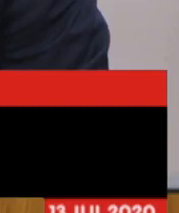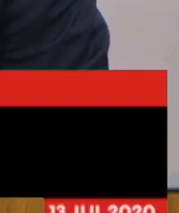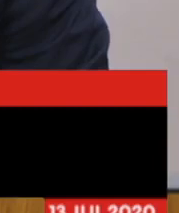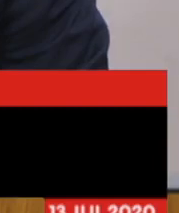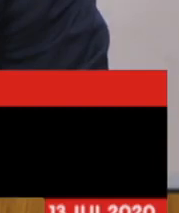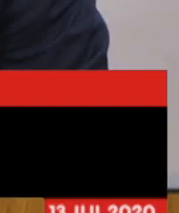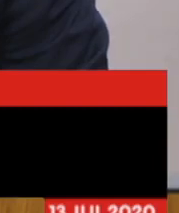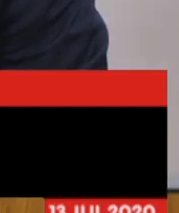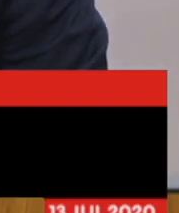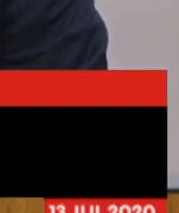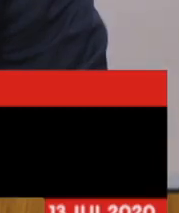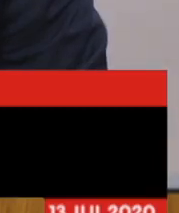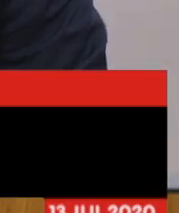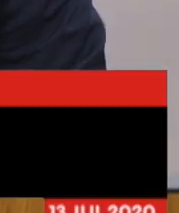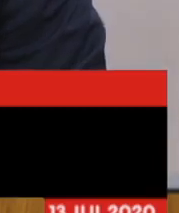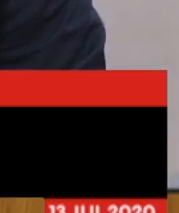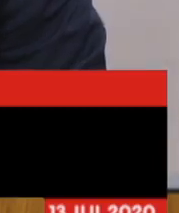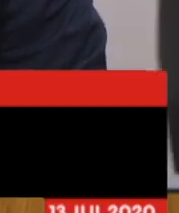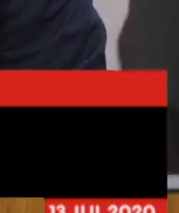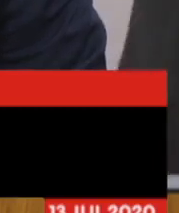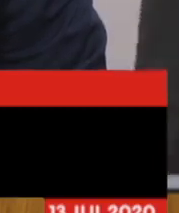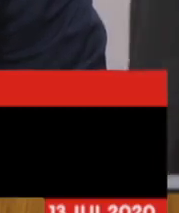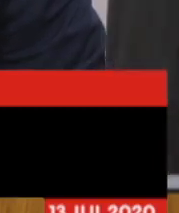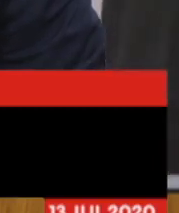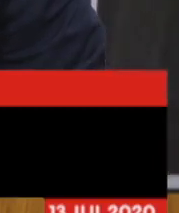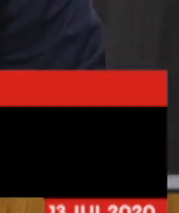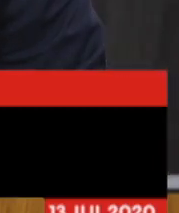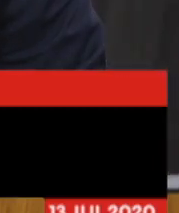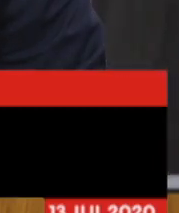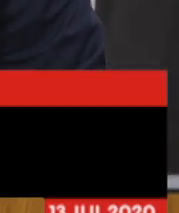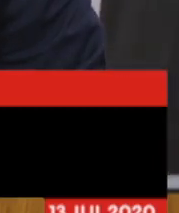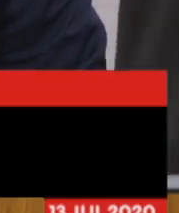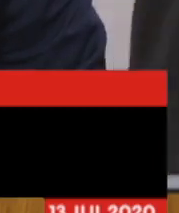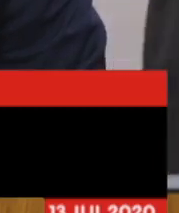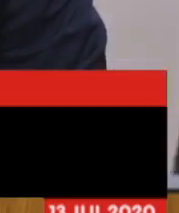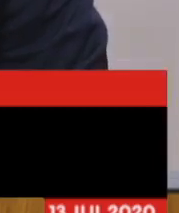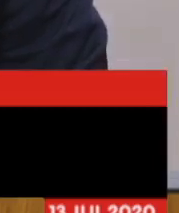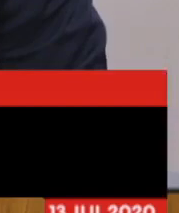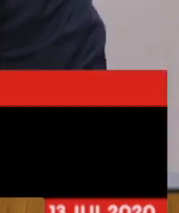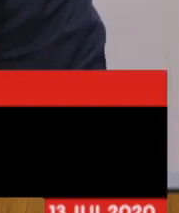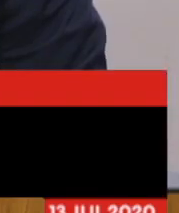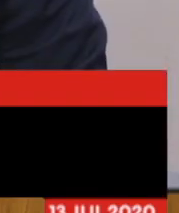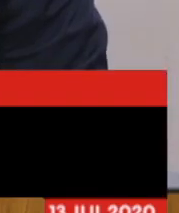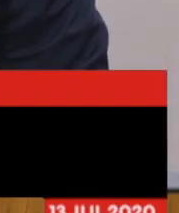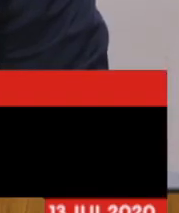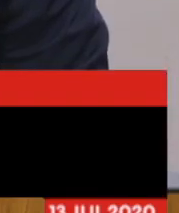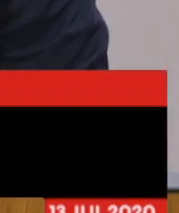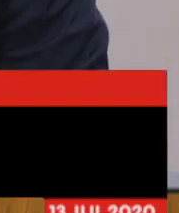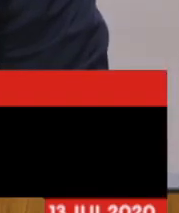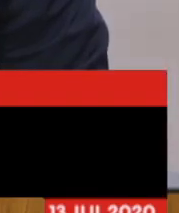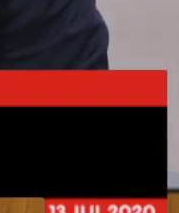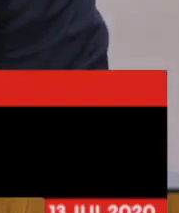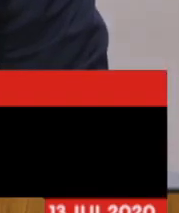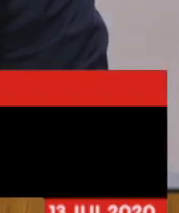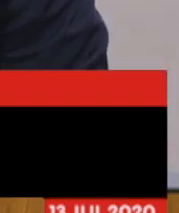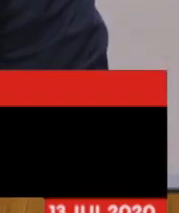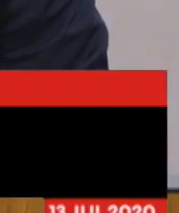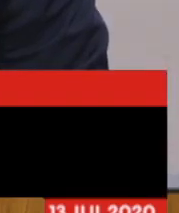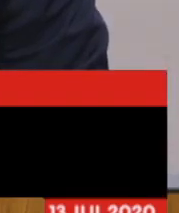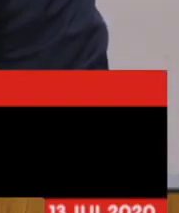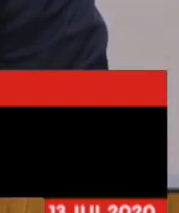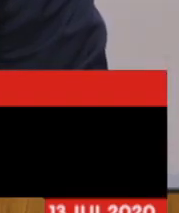a proposta de reforma da Previdência. Mais detalhes sobre o seminário e sua